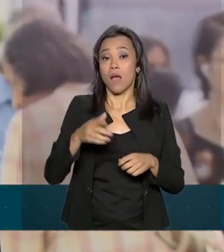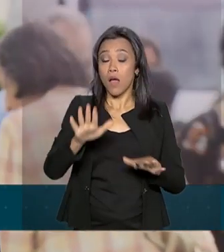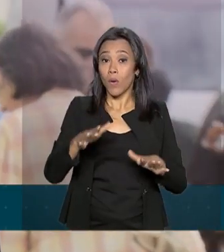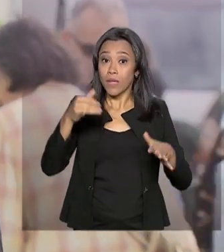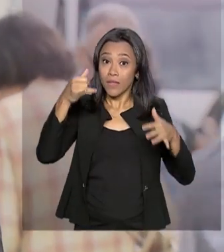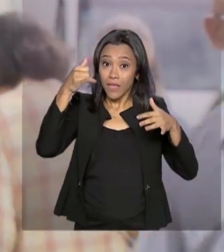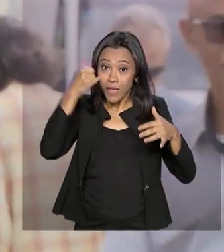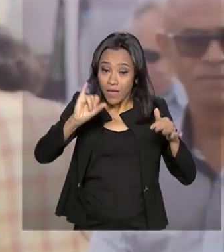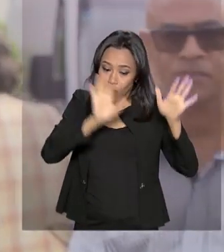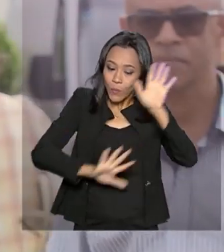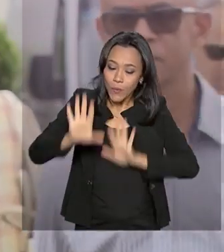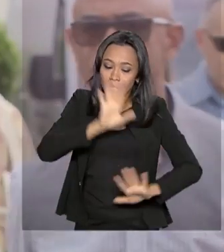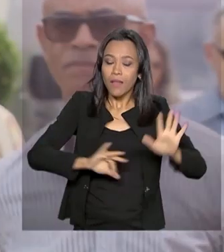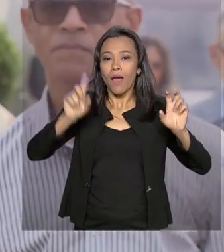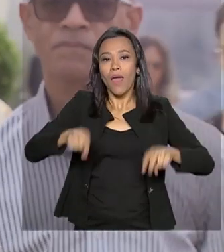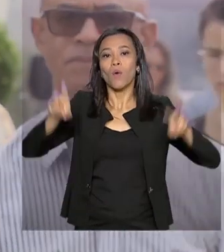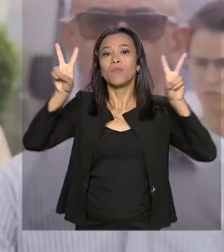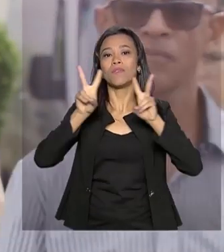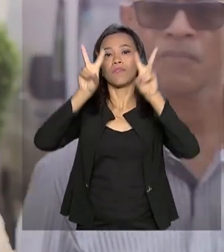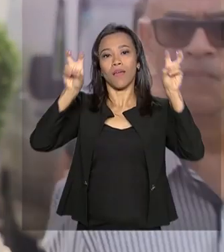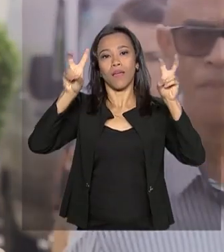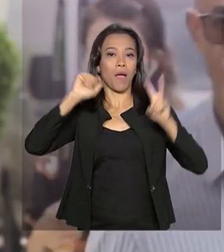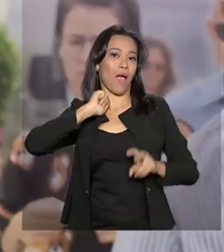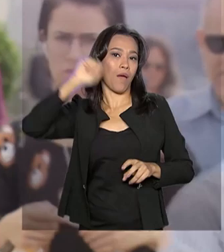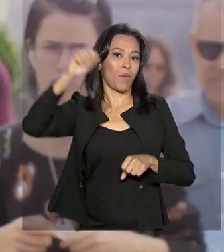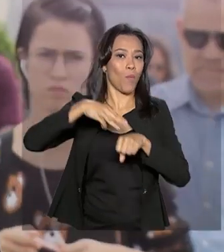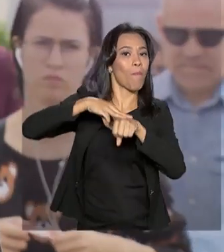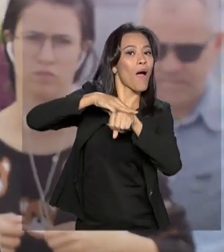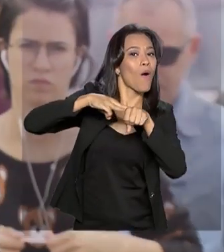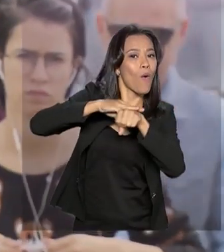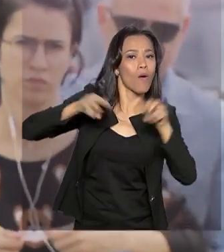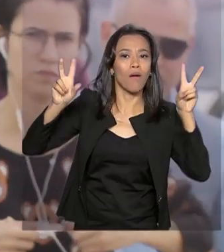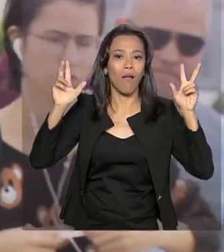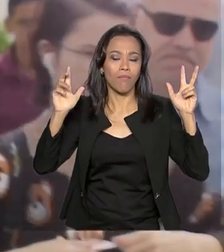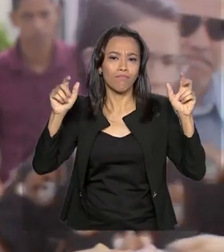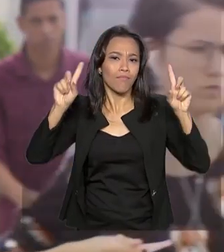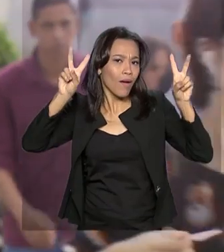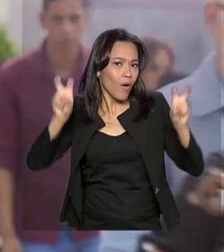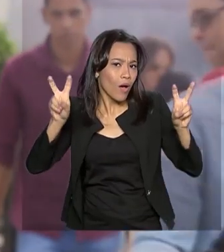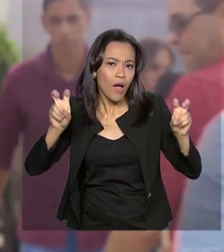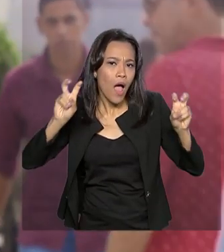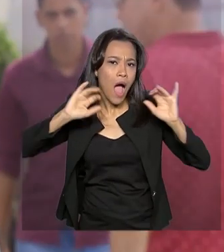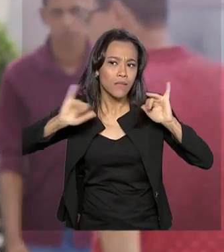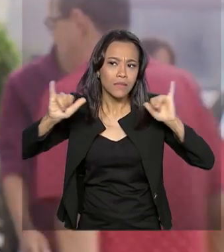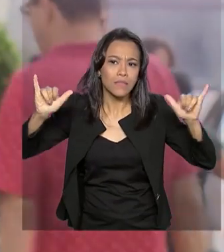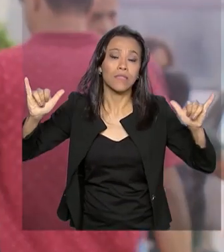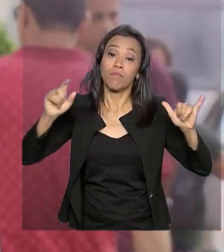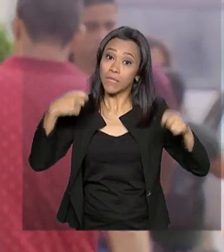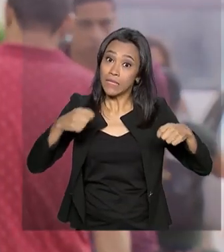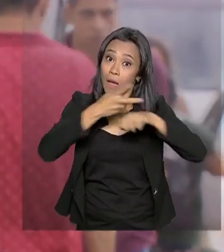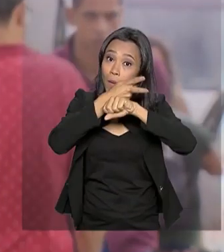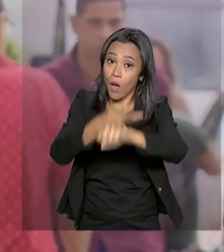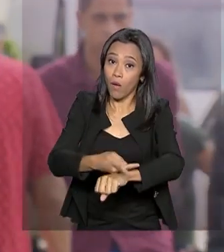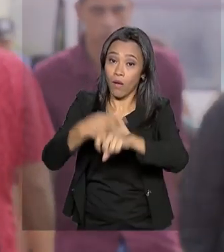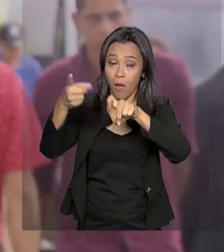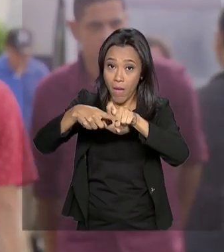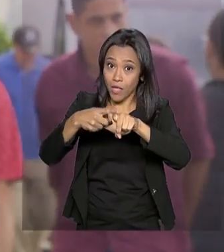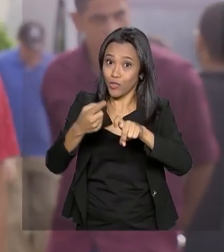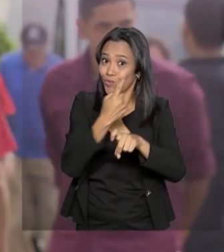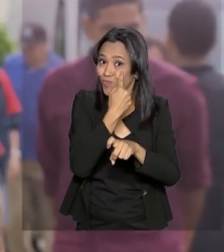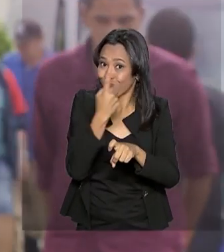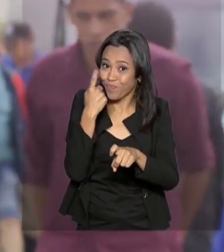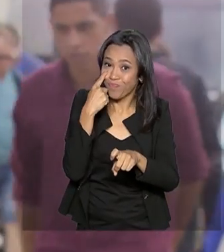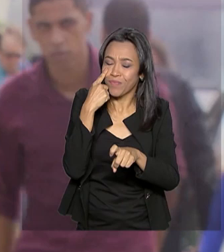da cegueira é o tema da campanha Abril Marrom, que alerta para a importância das consultas de rotina oftalmologistas